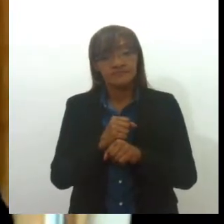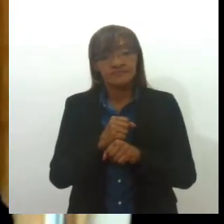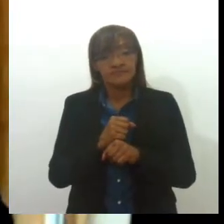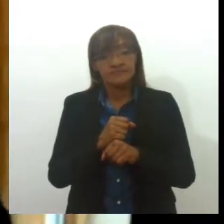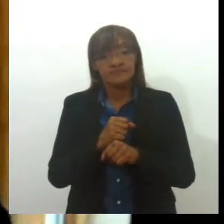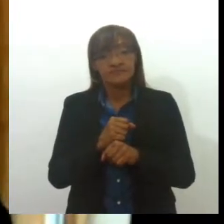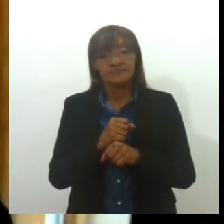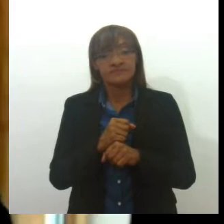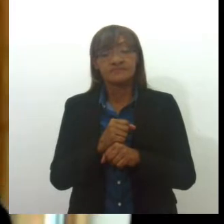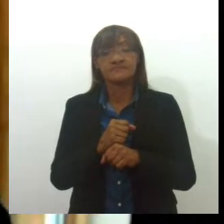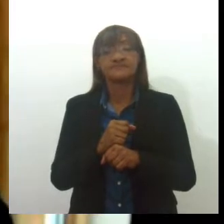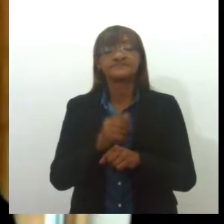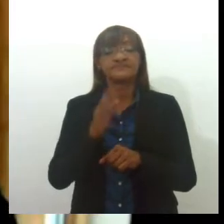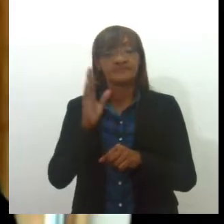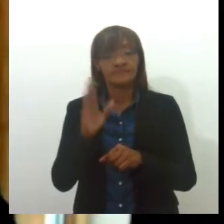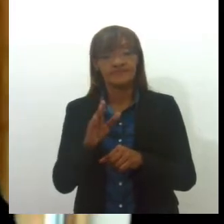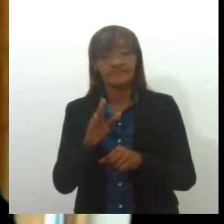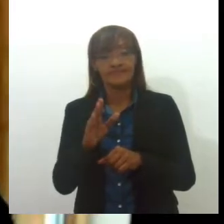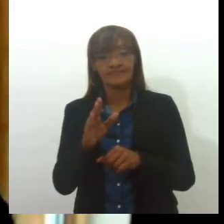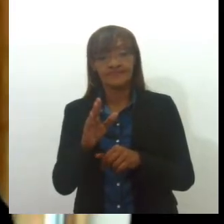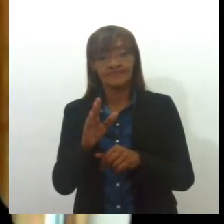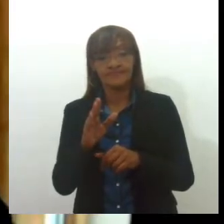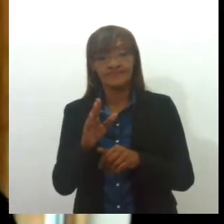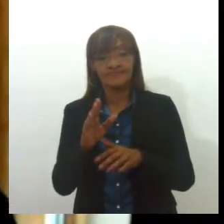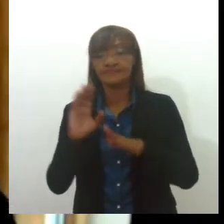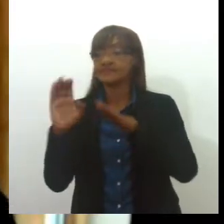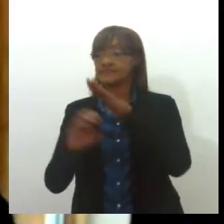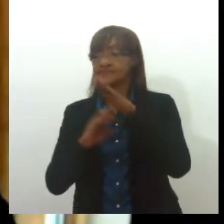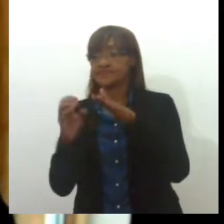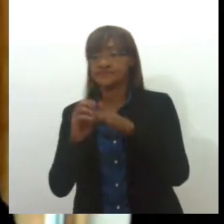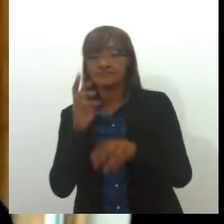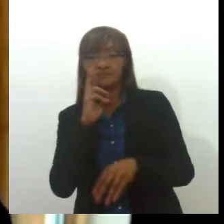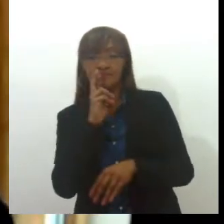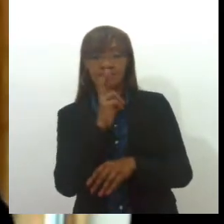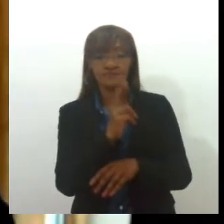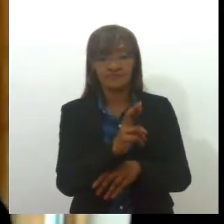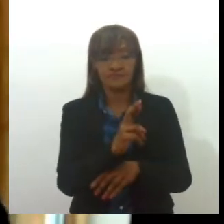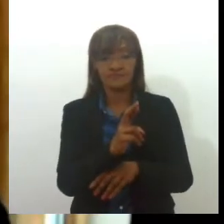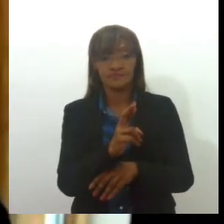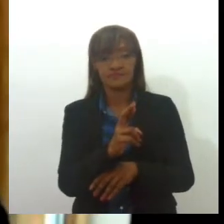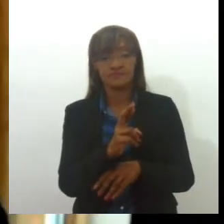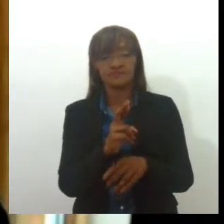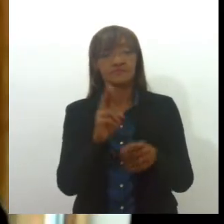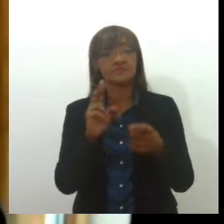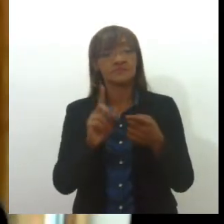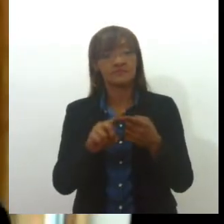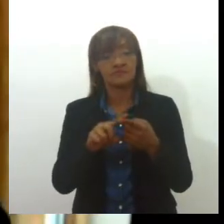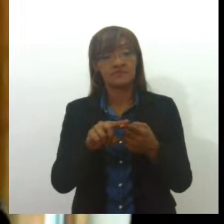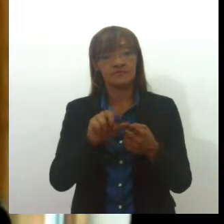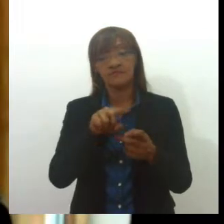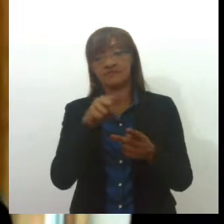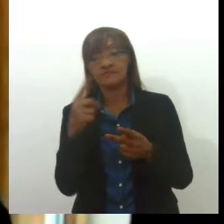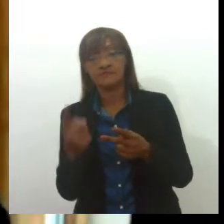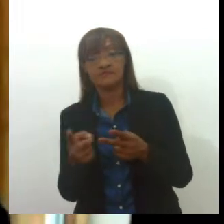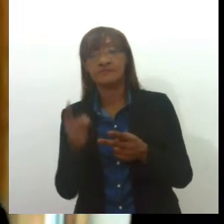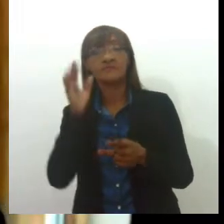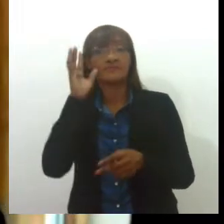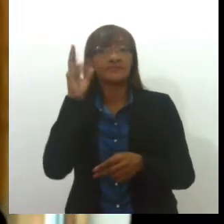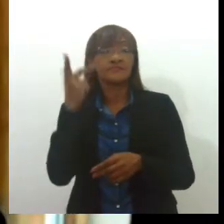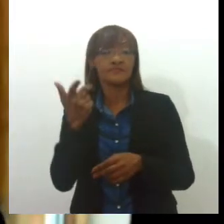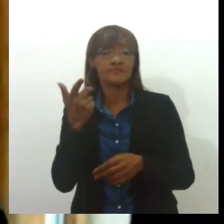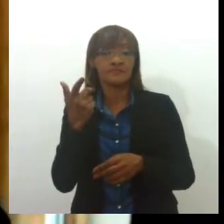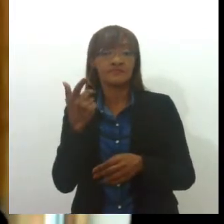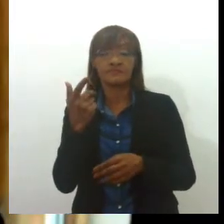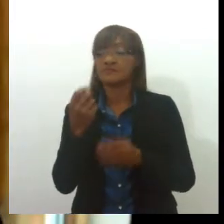ela vai oportunizar a empresa responder. Da resposta, o PROCON irá, então, tomar uma decisão. O que é que pode